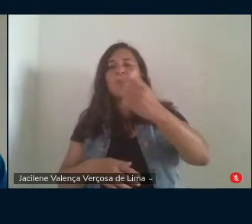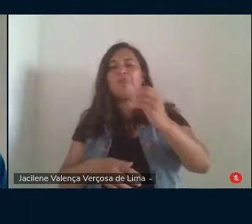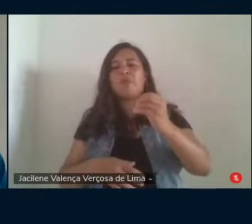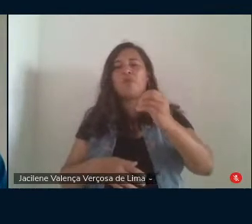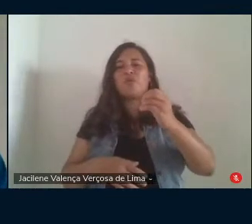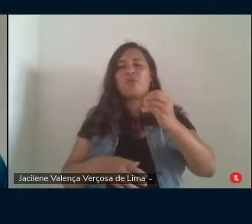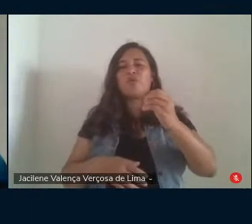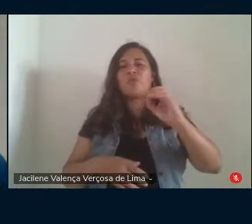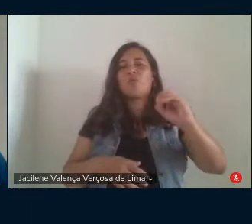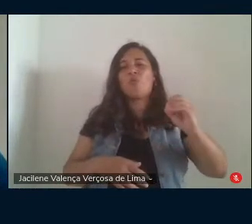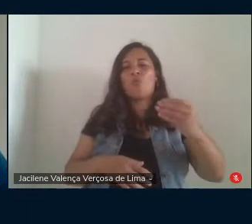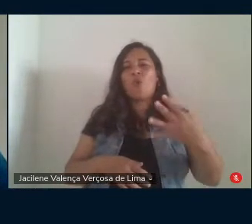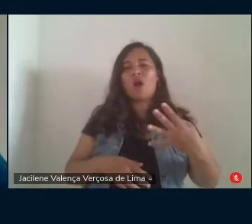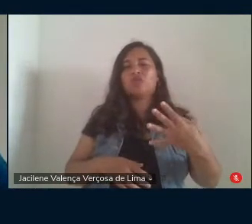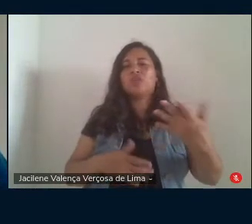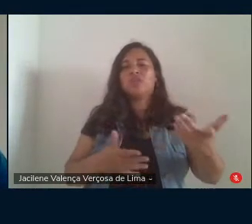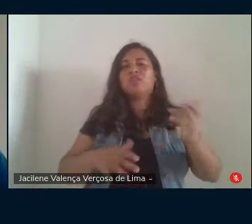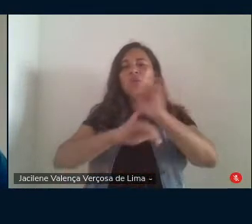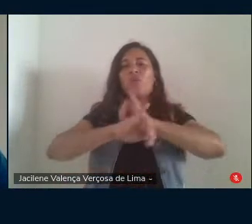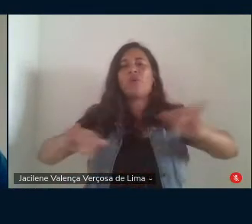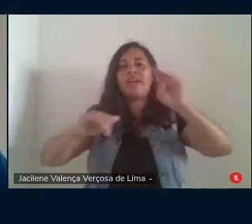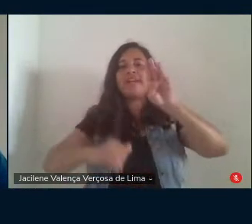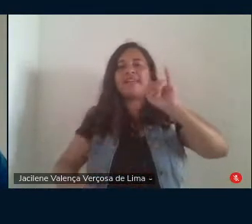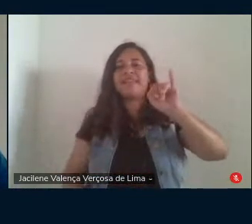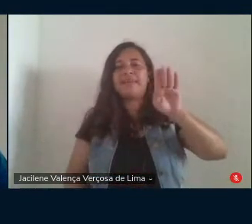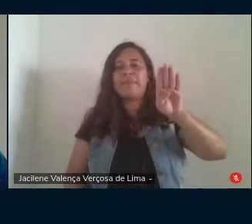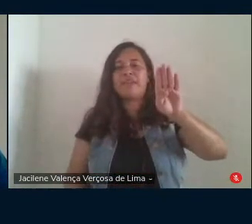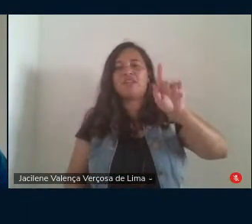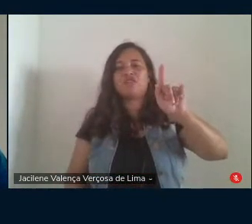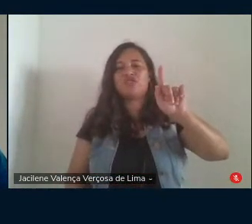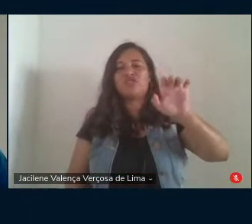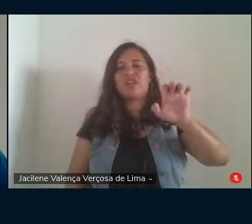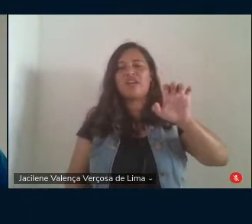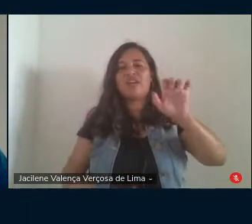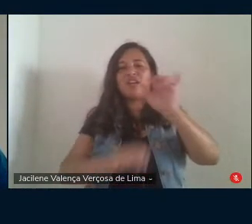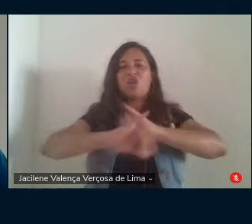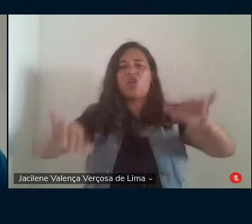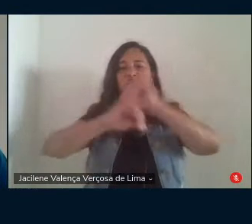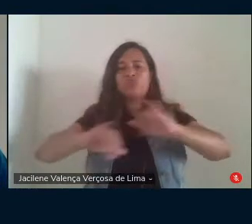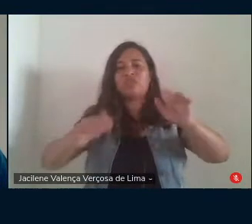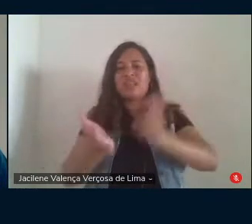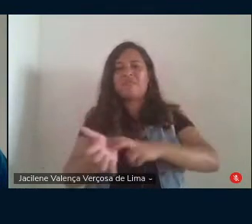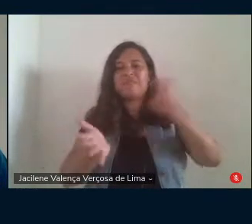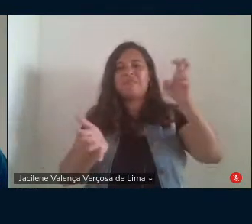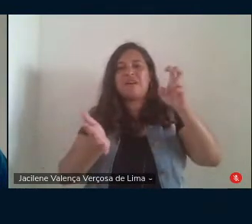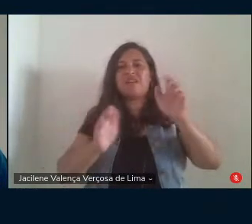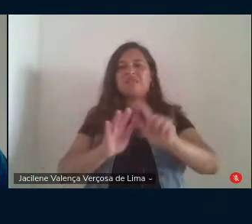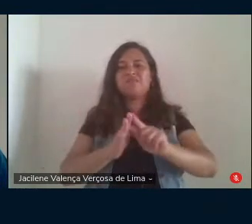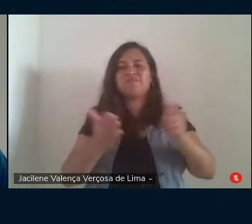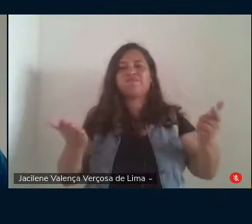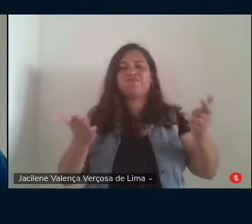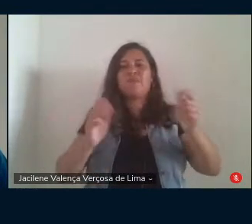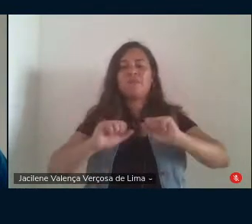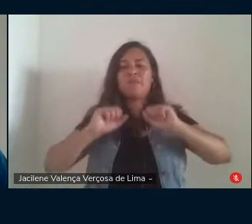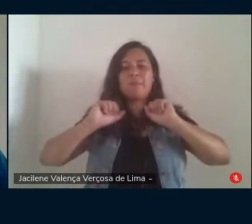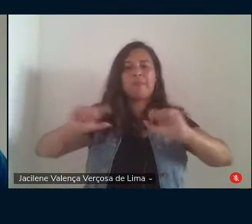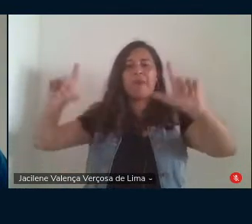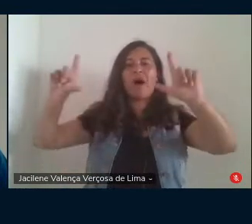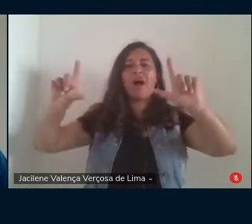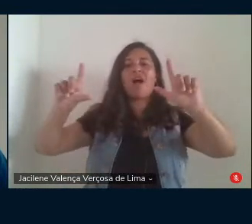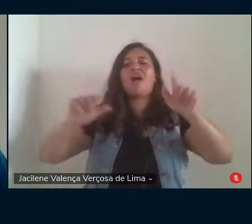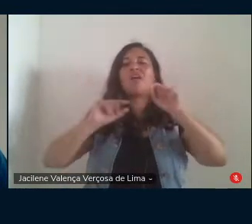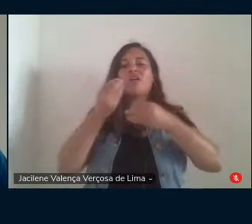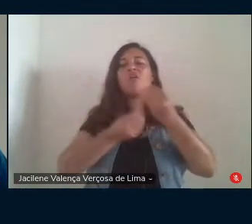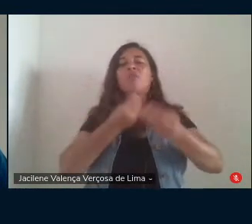IBGE Notícias havia estampado naquele mesmo dia mais cedo a manchete síntese de indicadores sociais